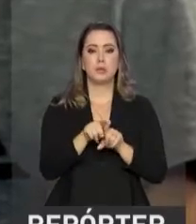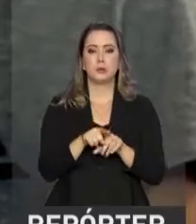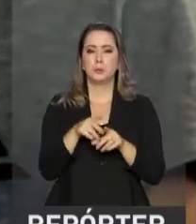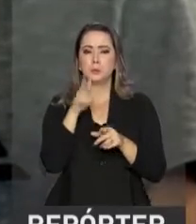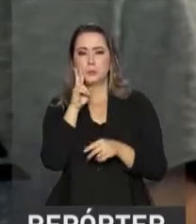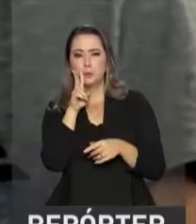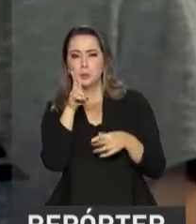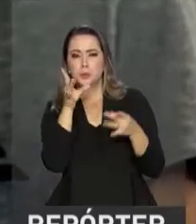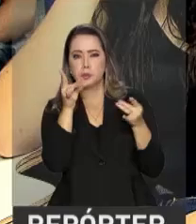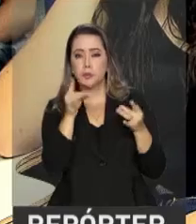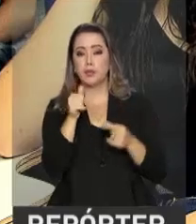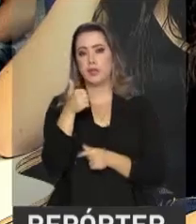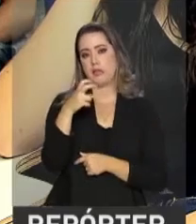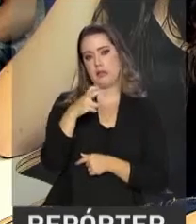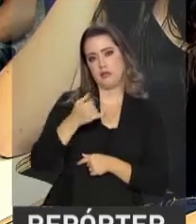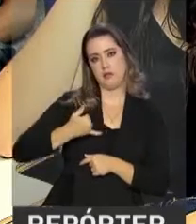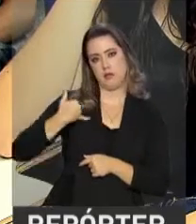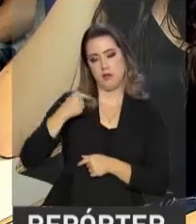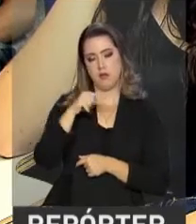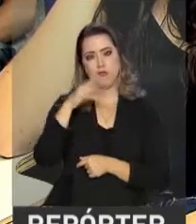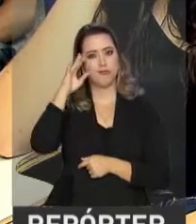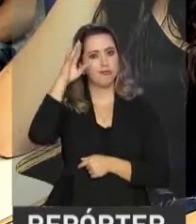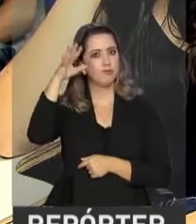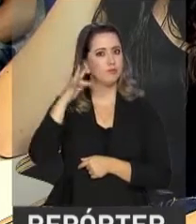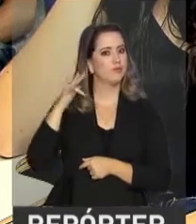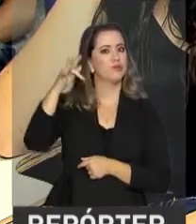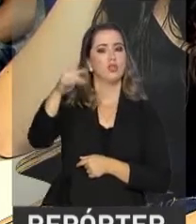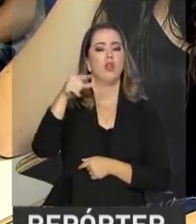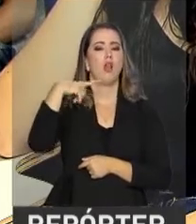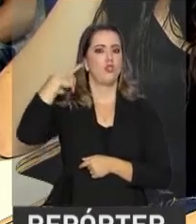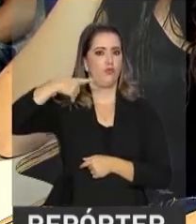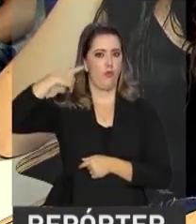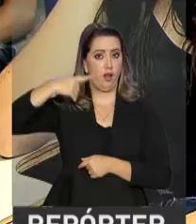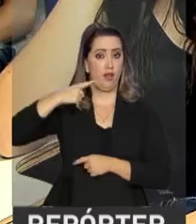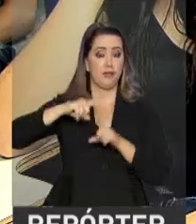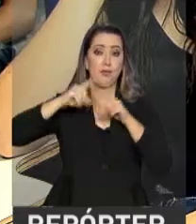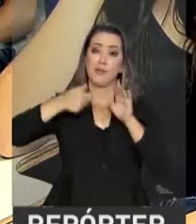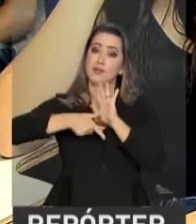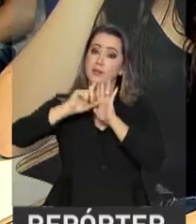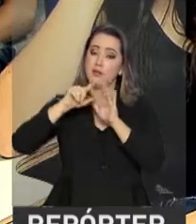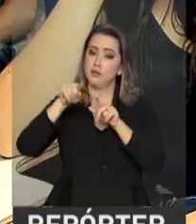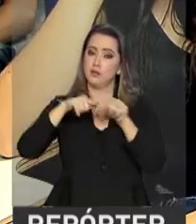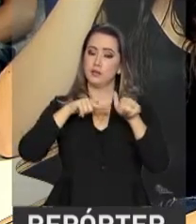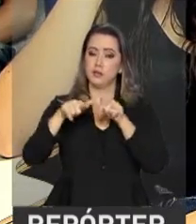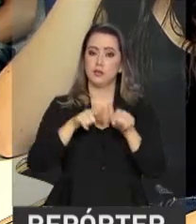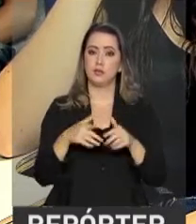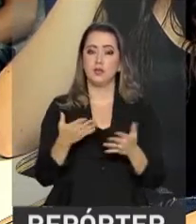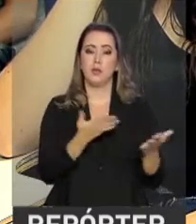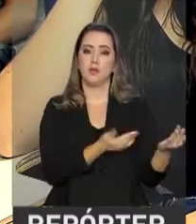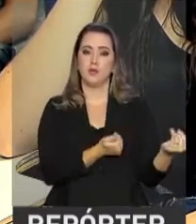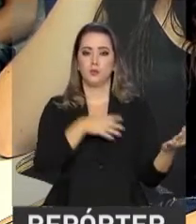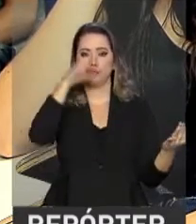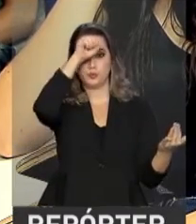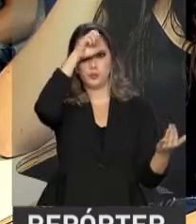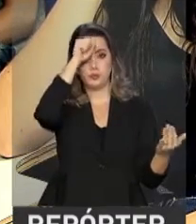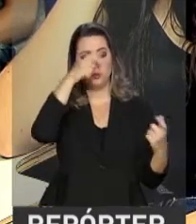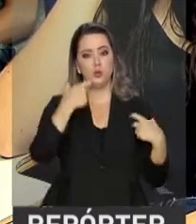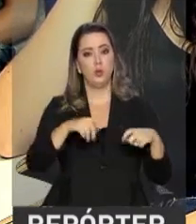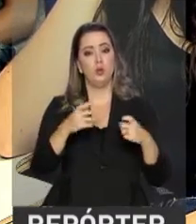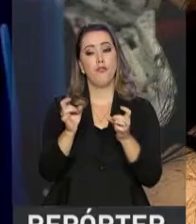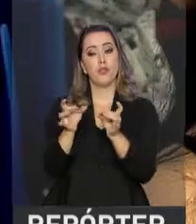detalhe. Com 15 anos, ela sonha longe, quer ser advogada. Mas antes, trabalha como jovem aprendiz em uma